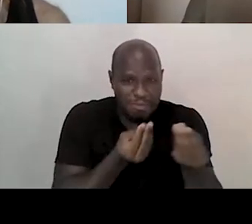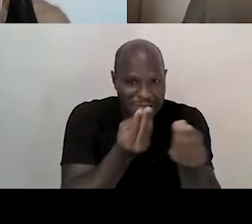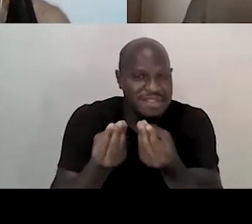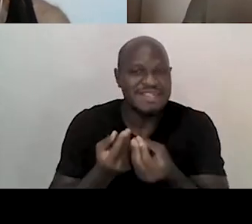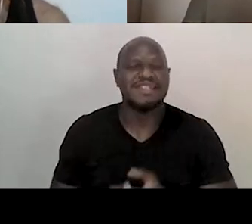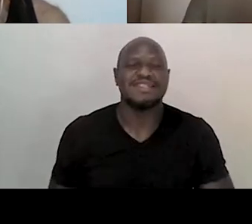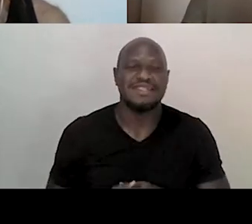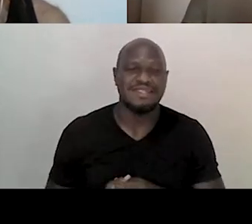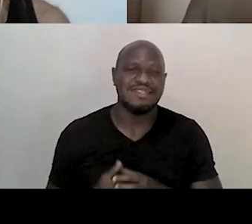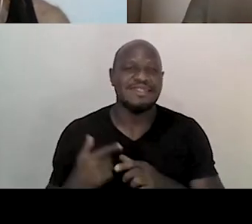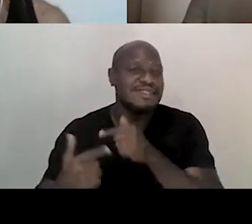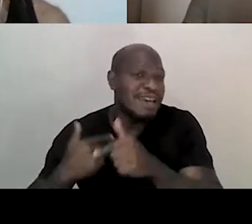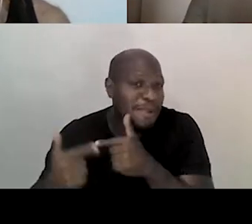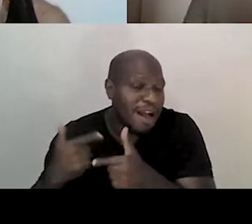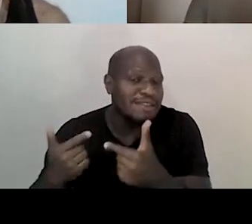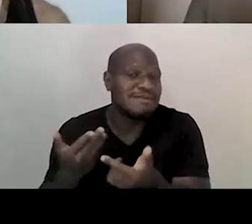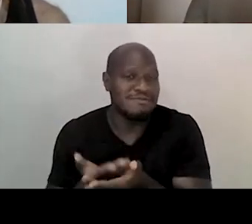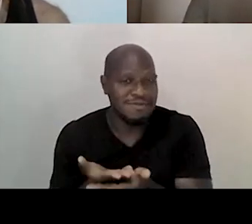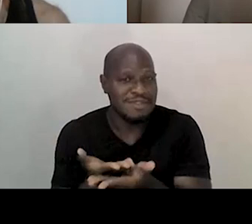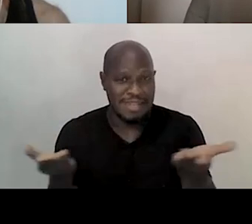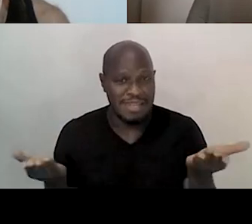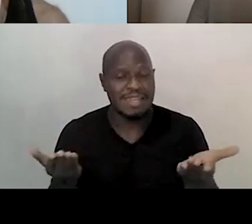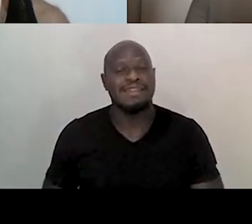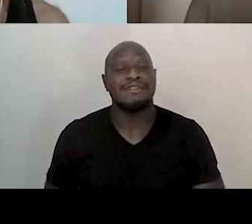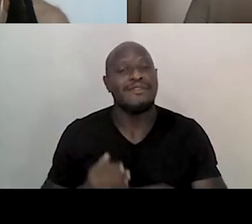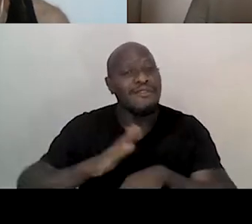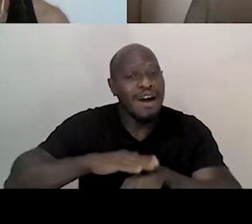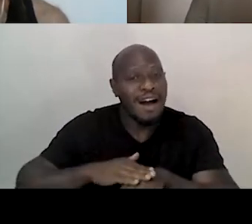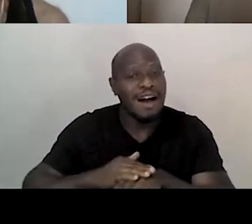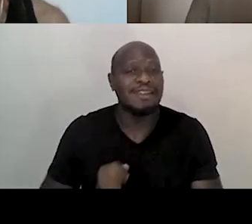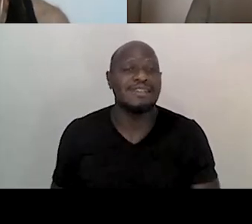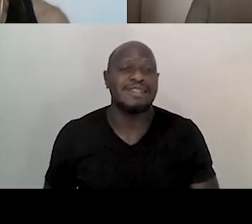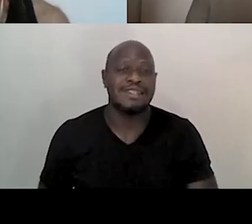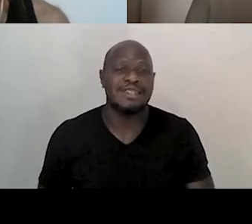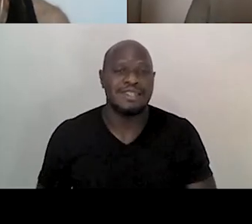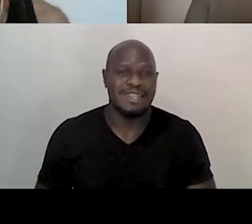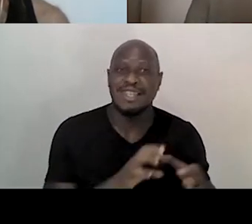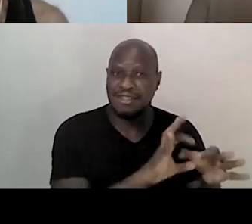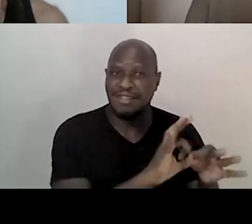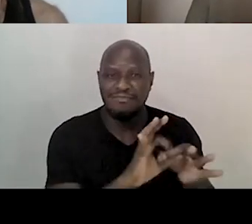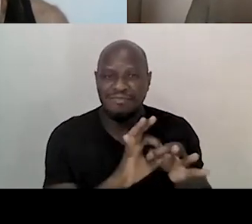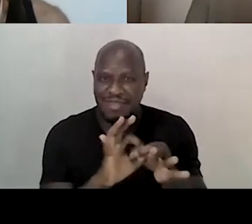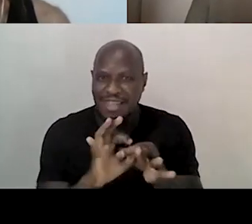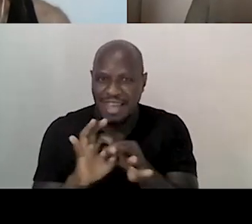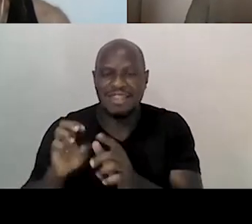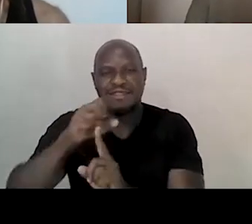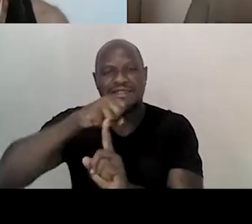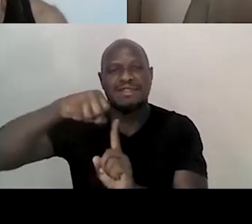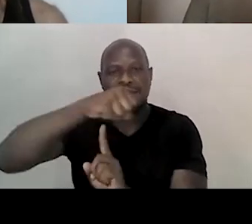guia esse trabalho que vocês realizam dentro desse contexto social.